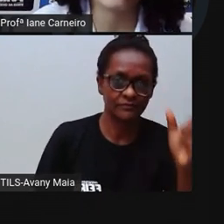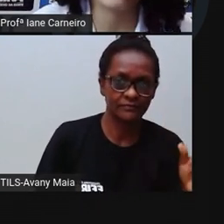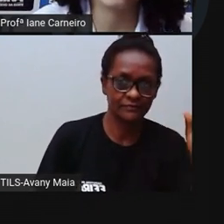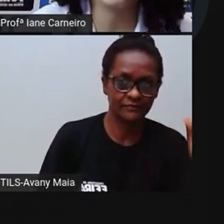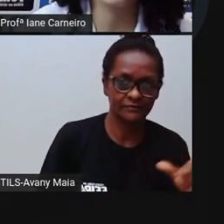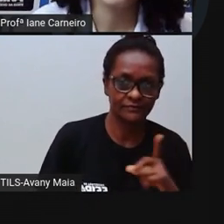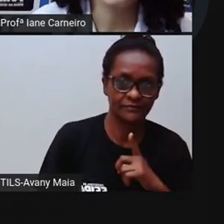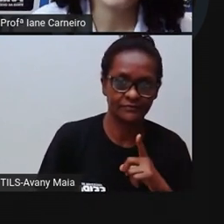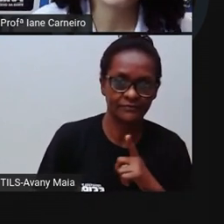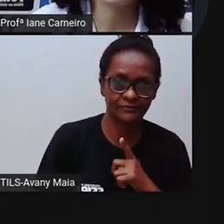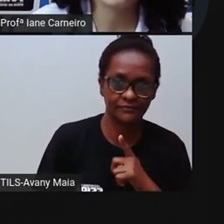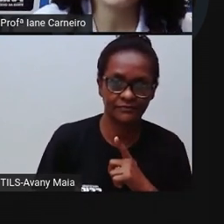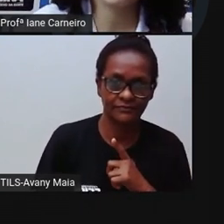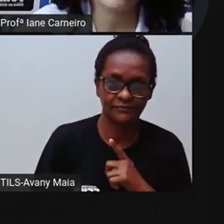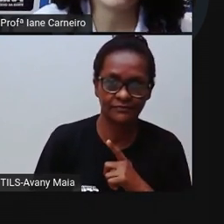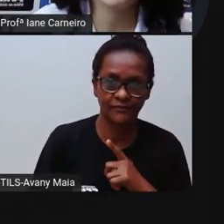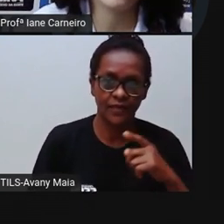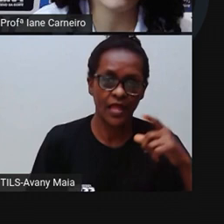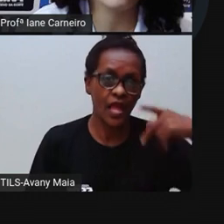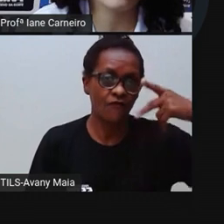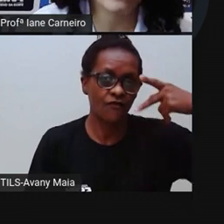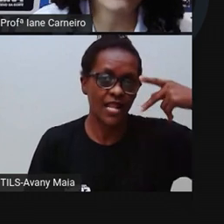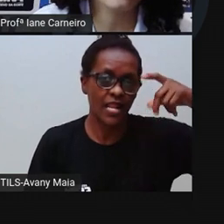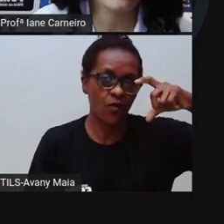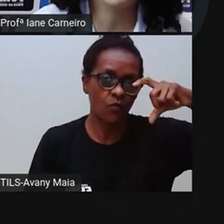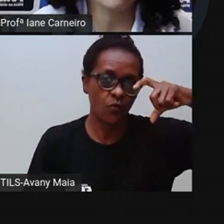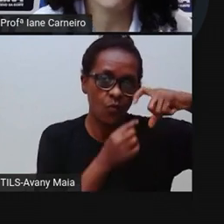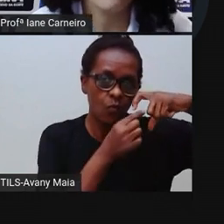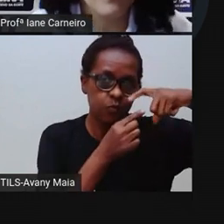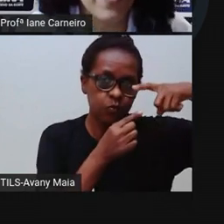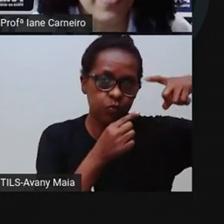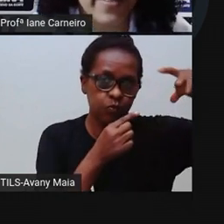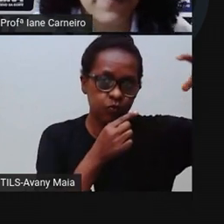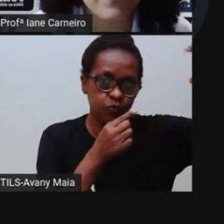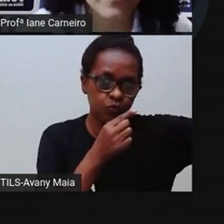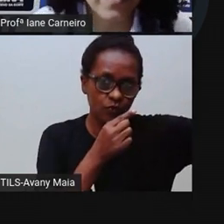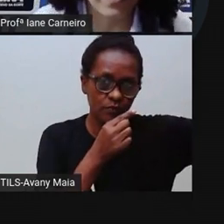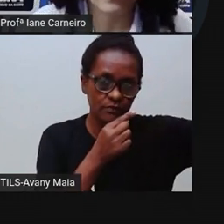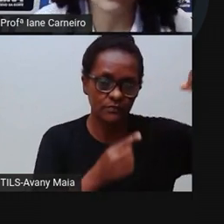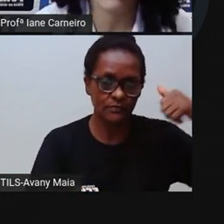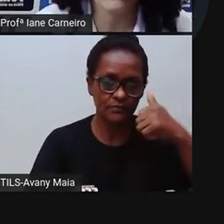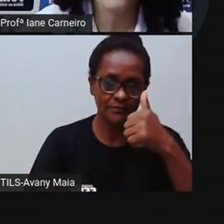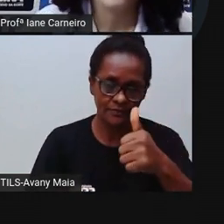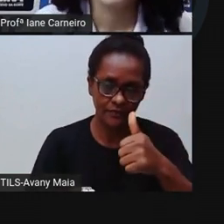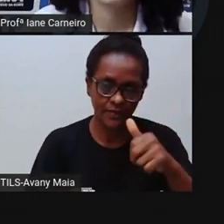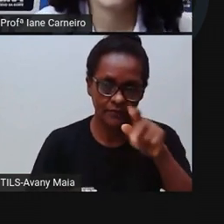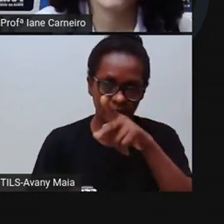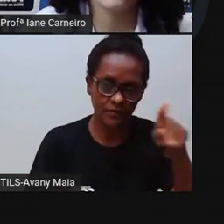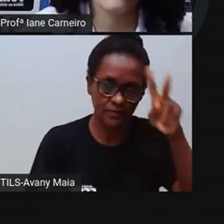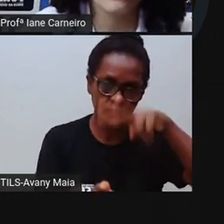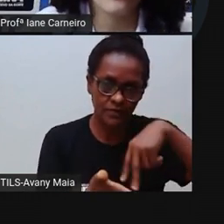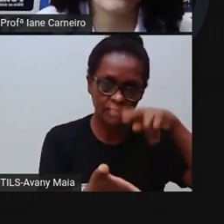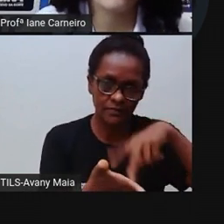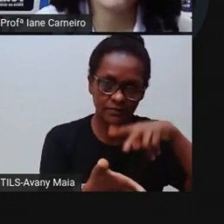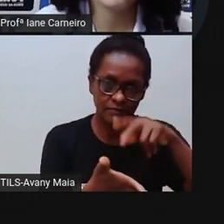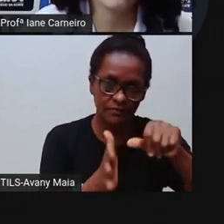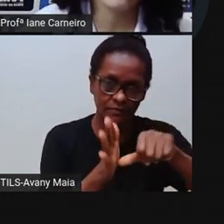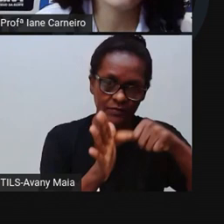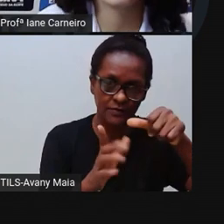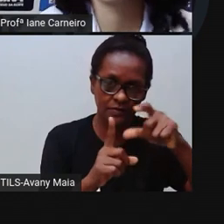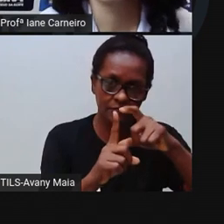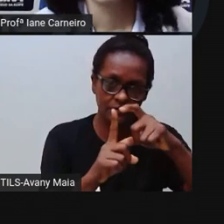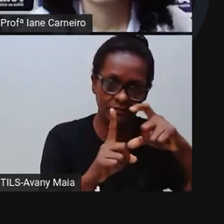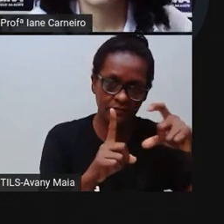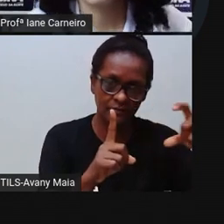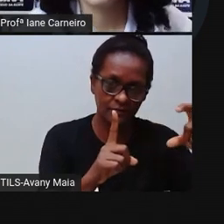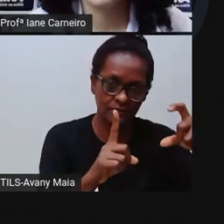primeiro quadradinho e aqui são as falas deles, tá certo? Que é isso que a prova vai ler para vocês, tá bom? Então aqui no primeiro quadradinho, ó,